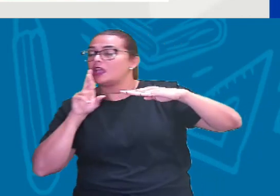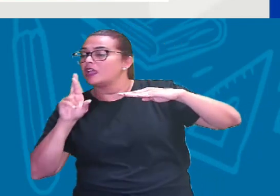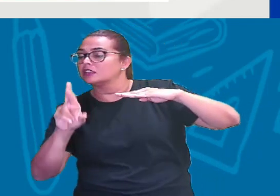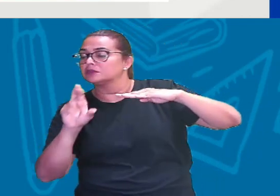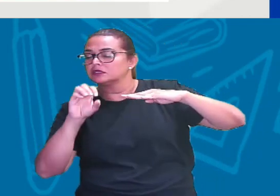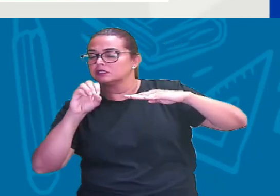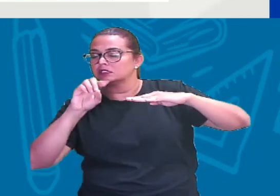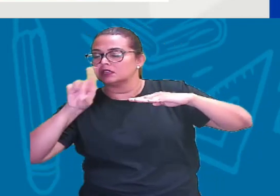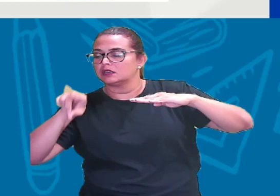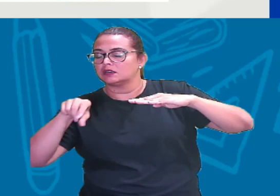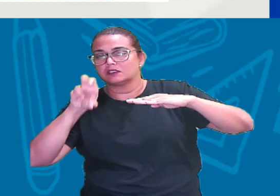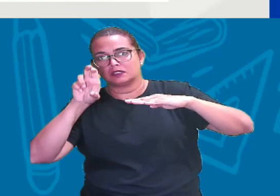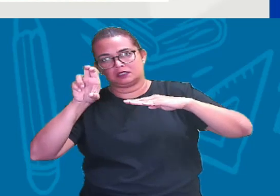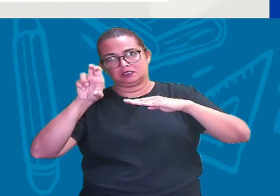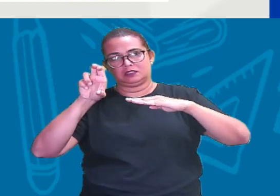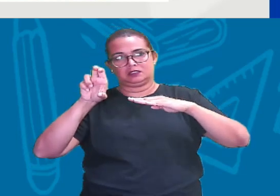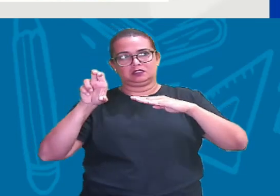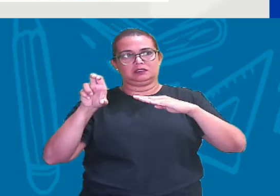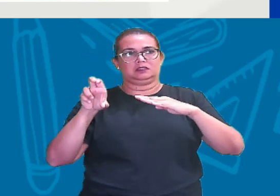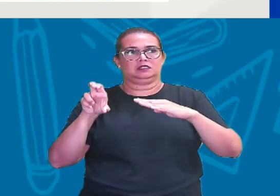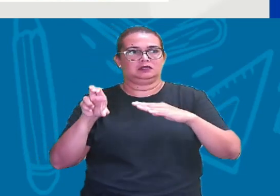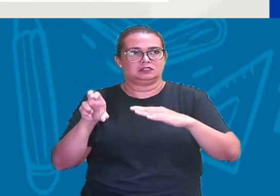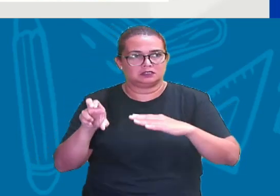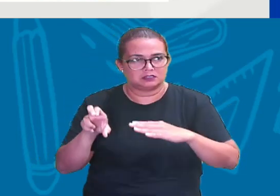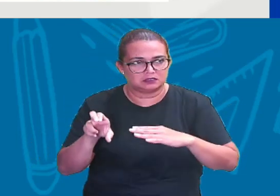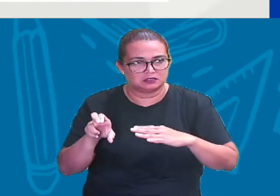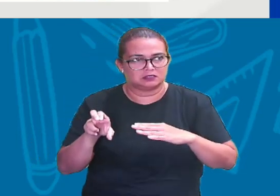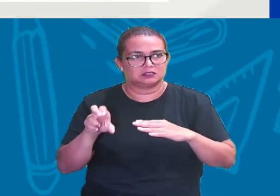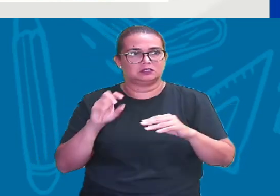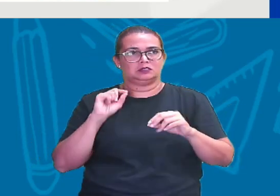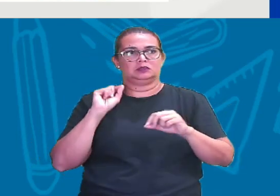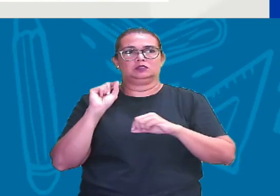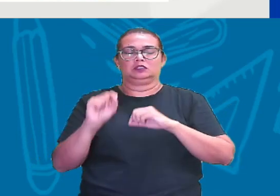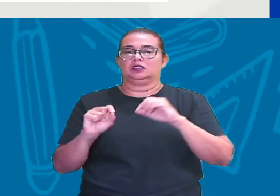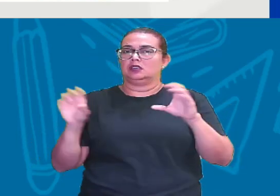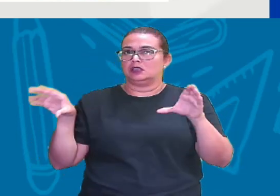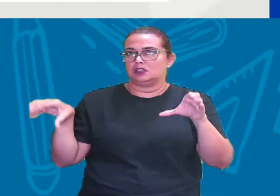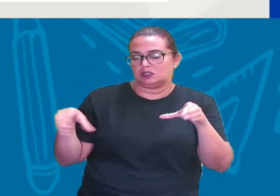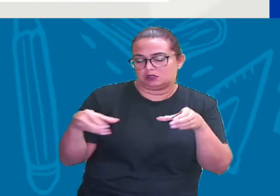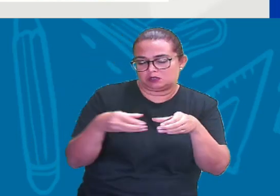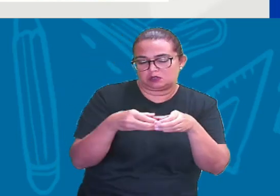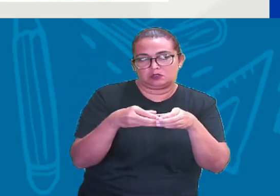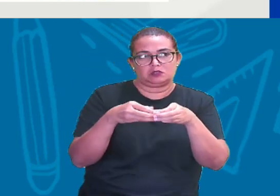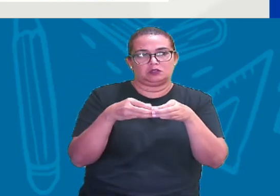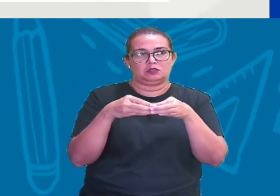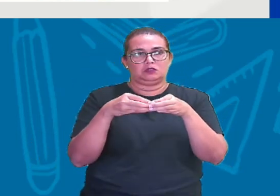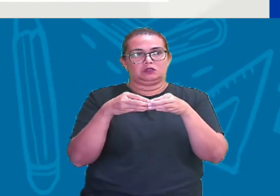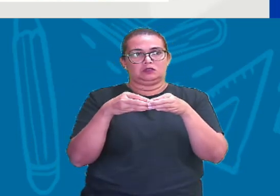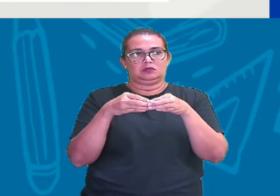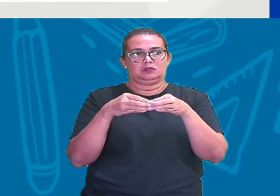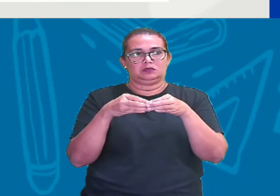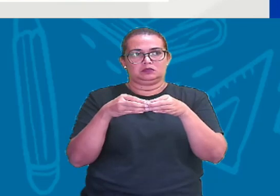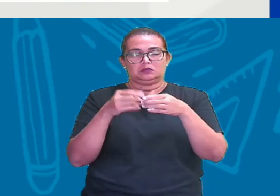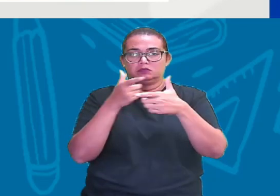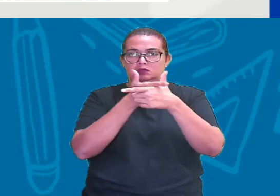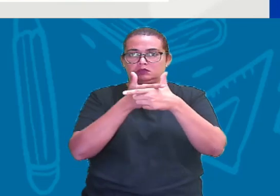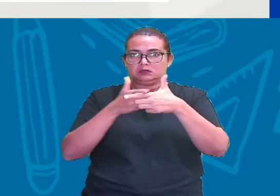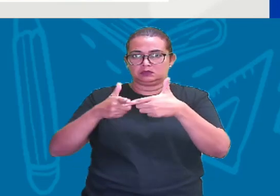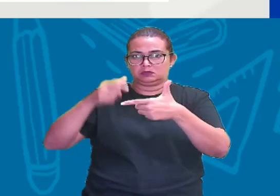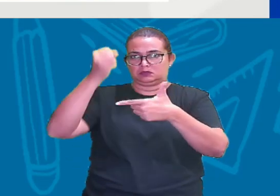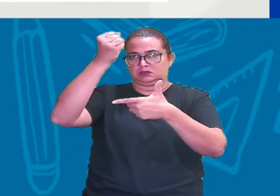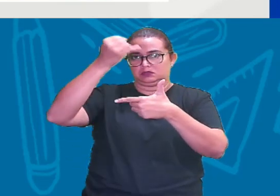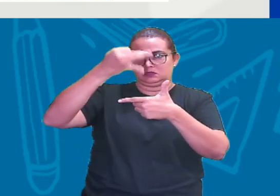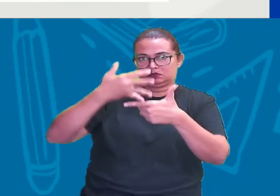0,5 Sendo representado pelo conjunto dos números racionais,